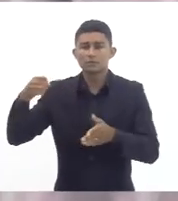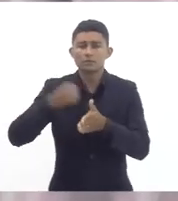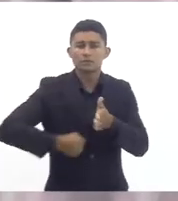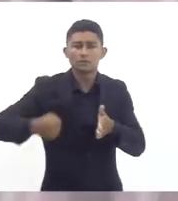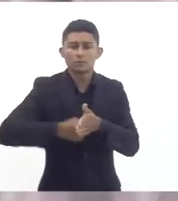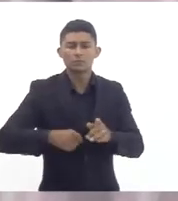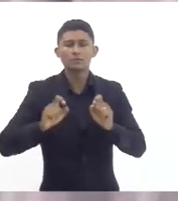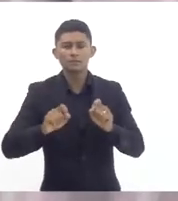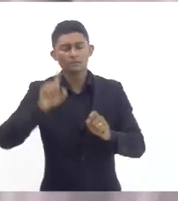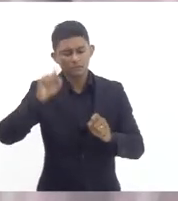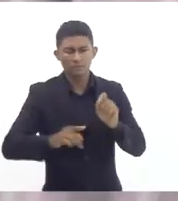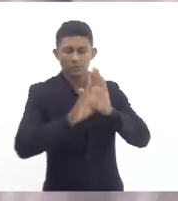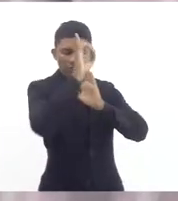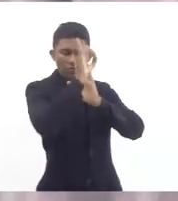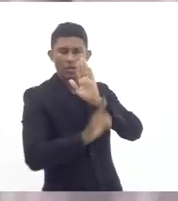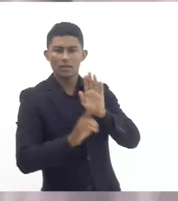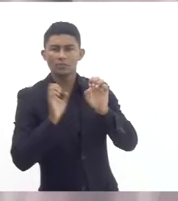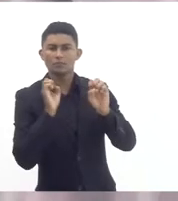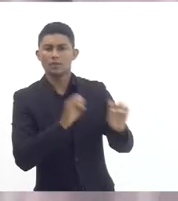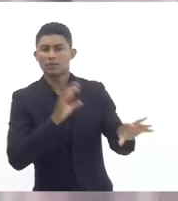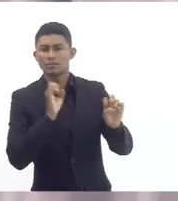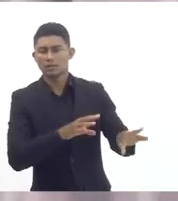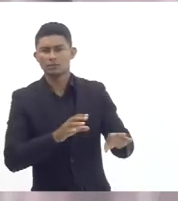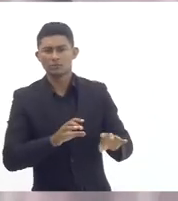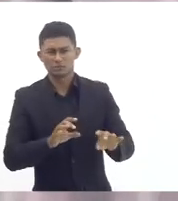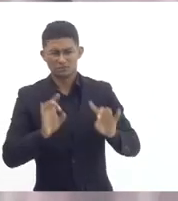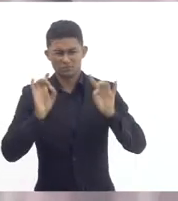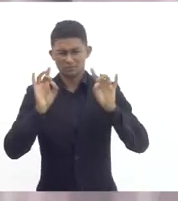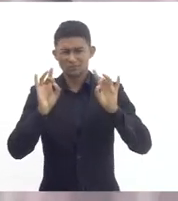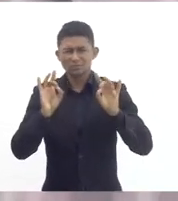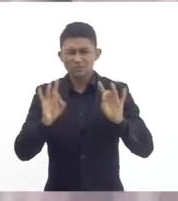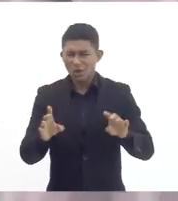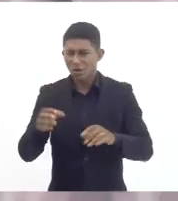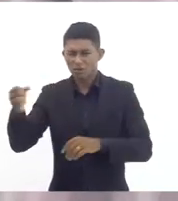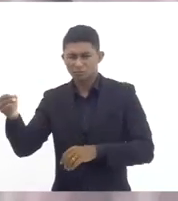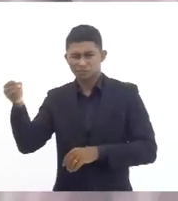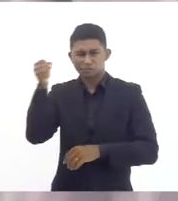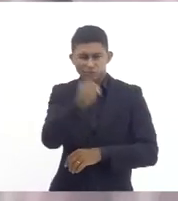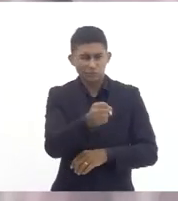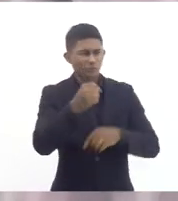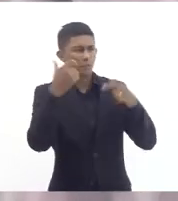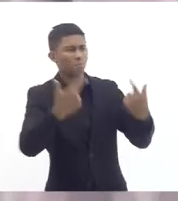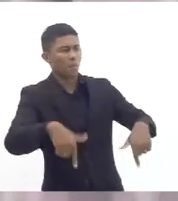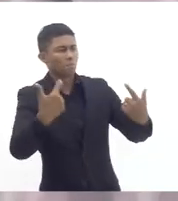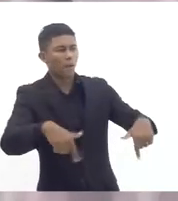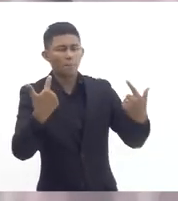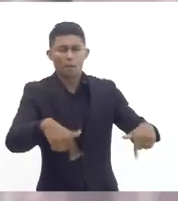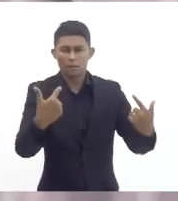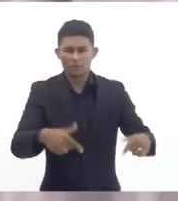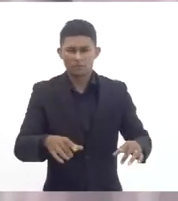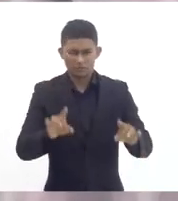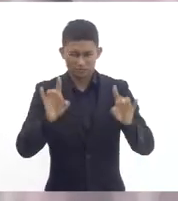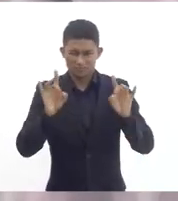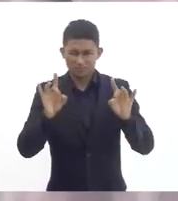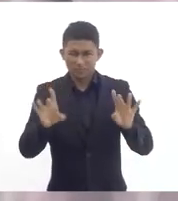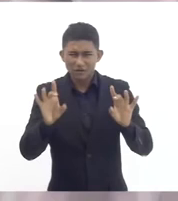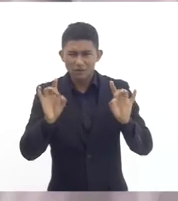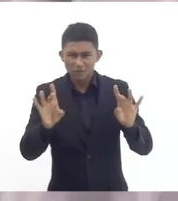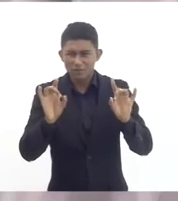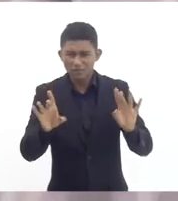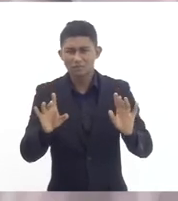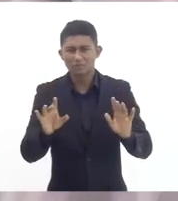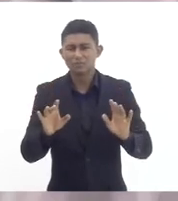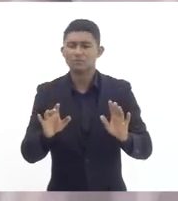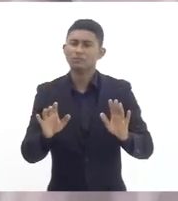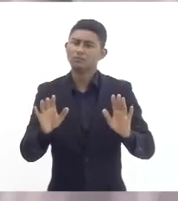não é uma luta somente para que um servidor assuma um direito um servidor aprovado num concurso um potencial servidor